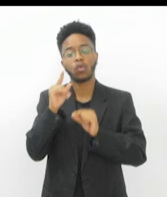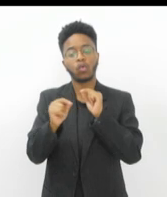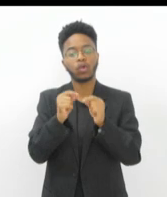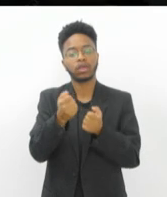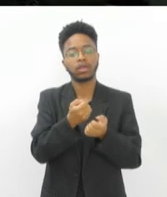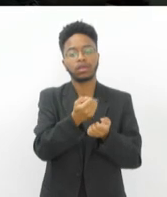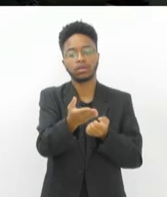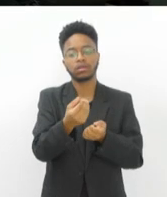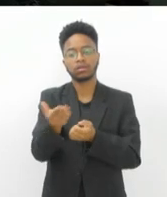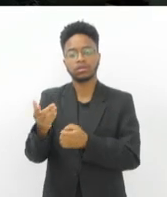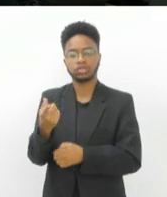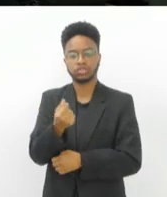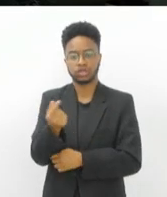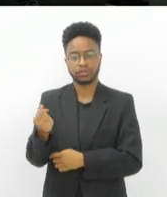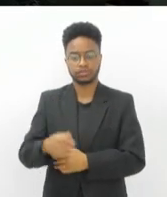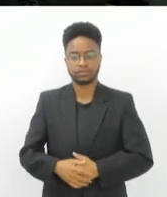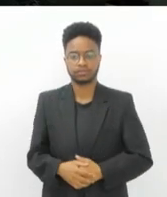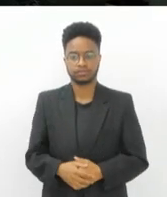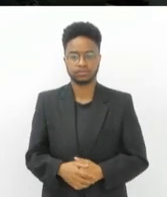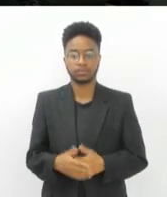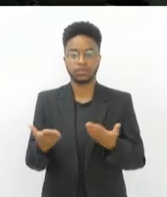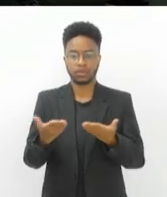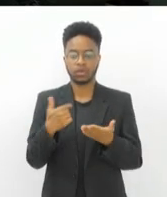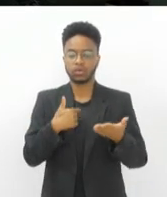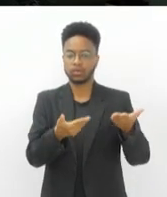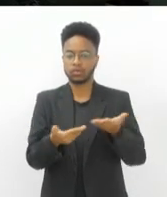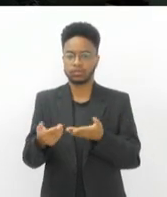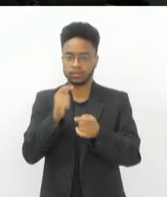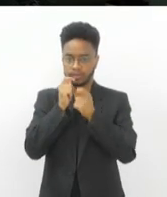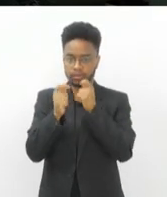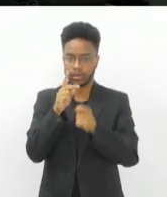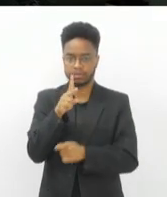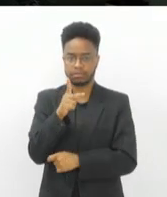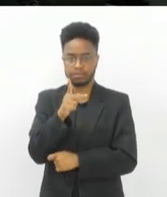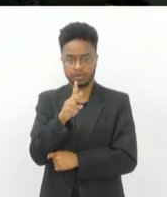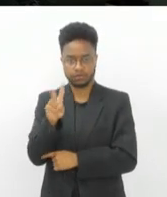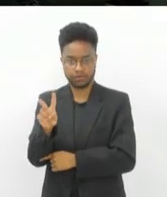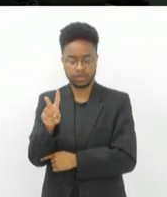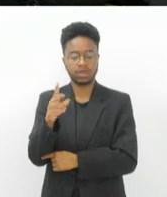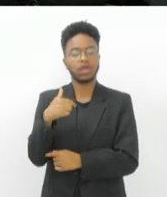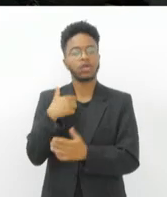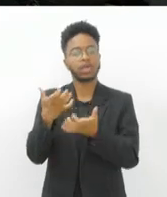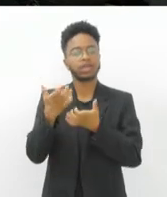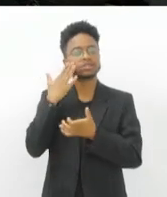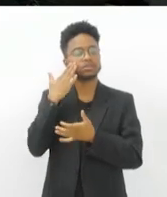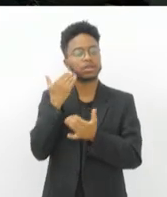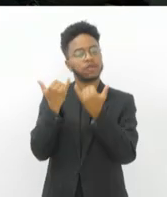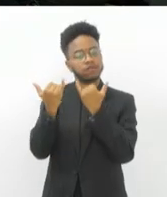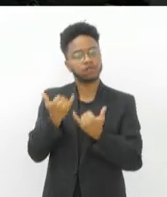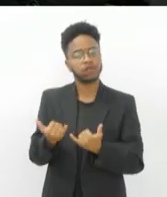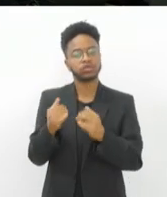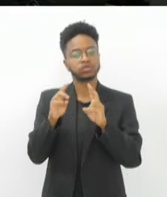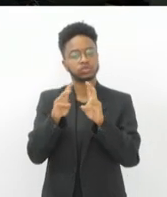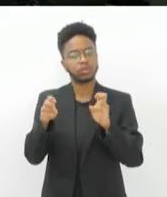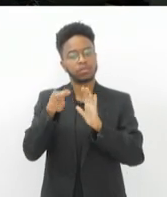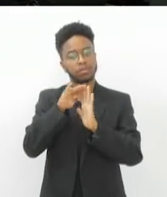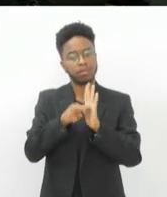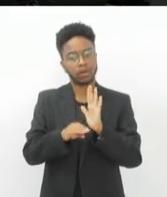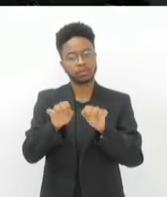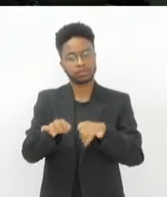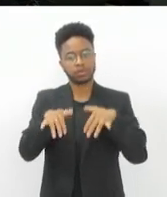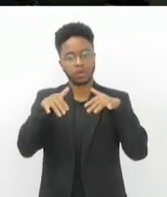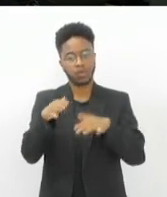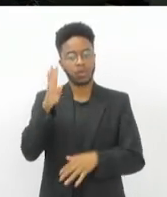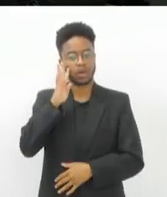essas. Eu vou chamar agora o repórter Paulo Vitor Viviani para saber informações sobre a pauta do plenário desta